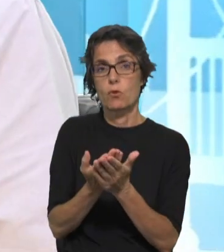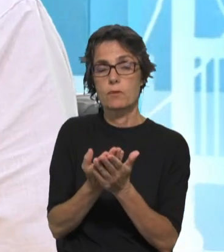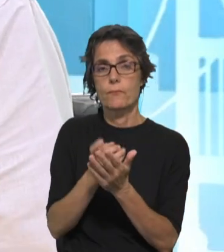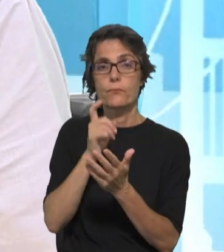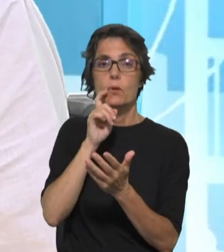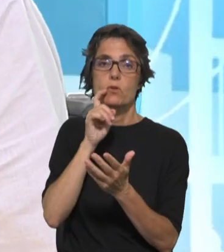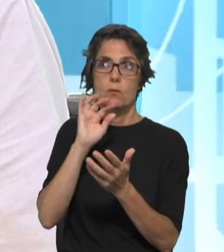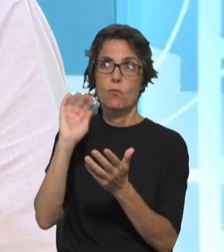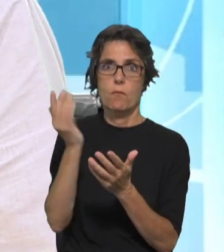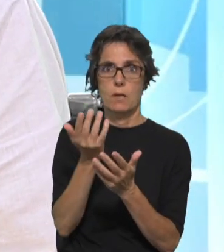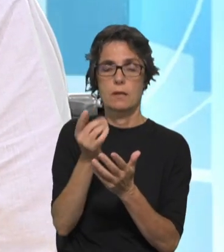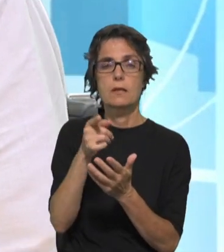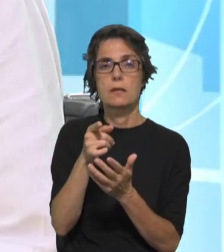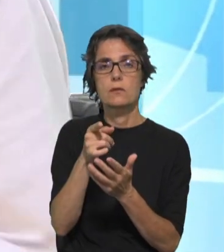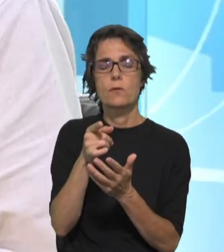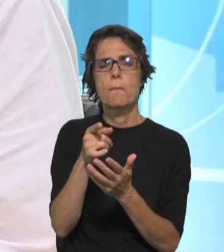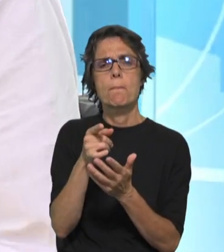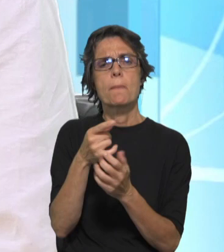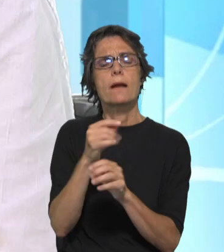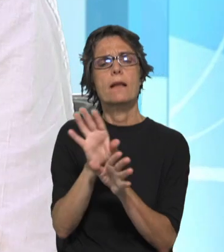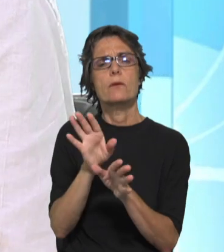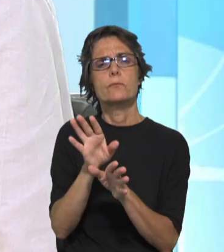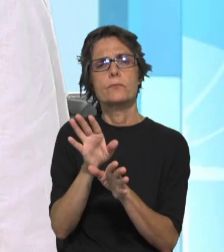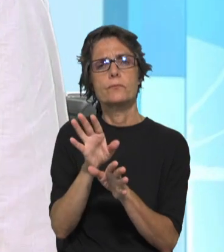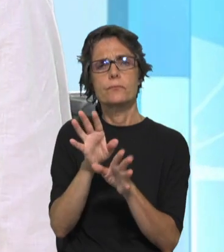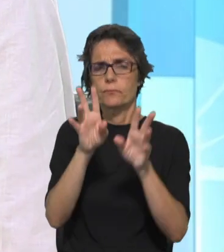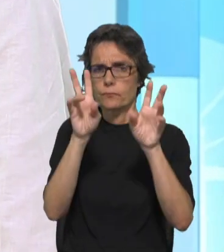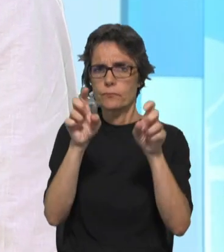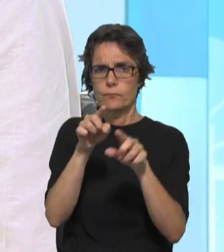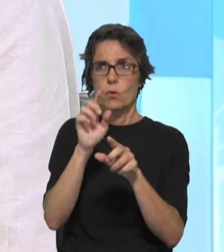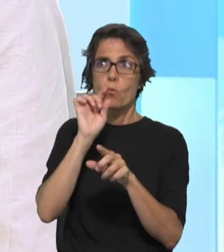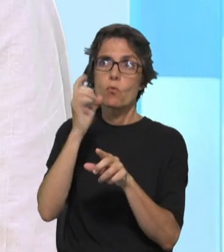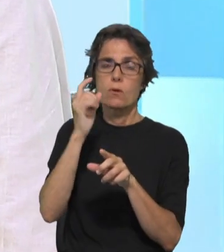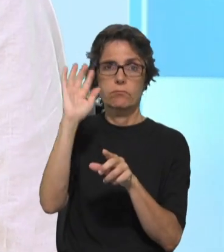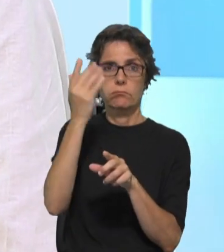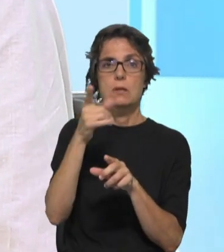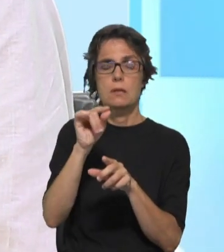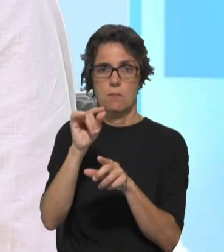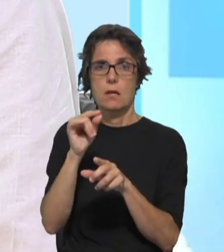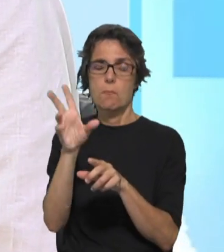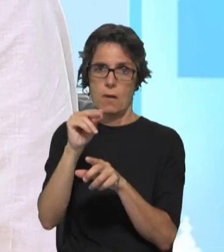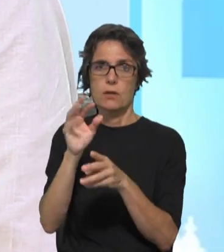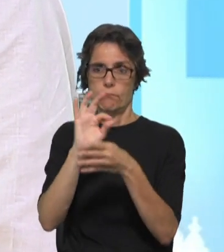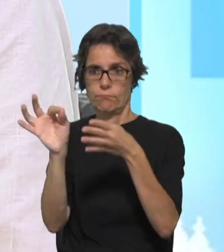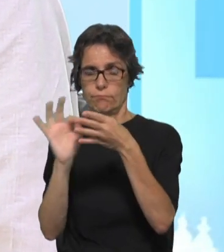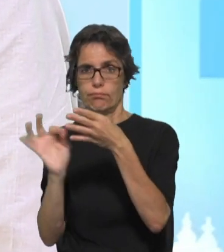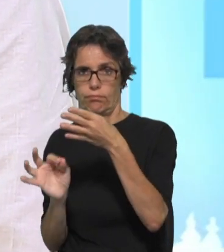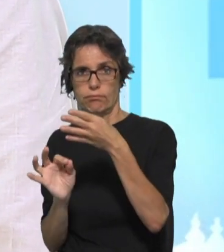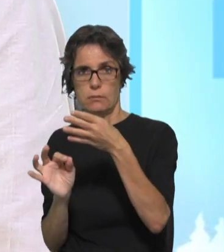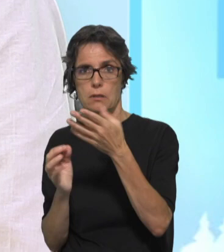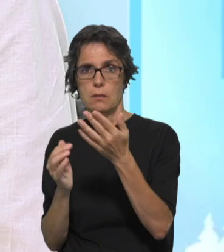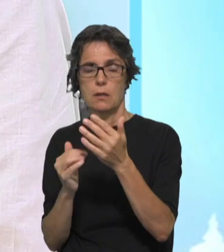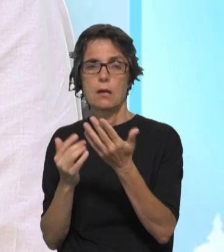convoca para estas outras dimensões, que sem descuidar a questão ambiental e climática, vai muito mais longe do que isso e